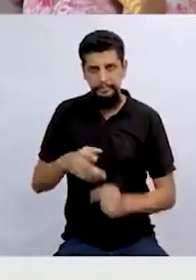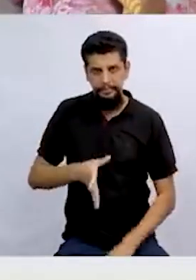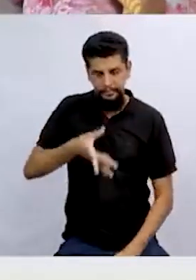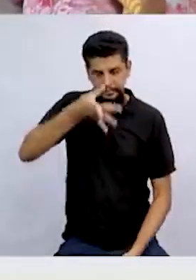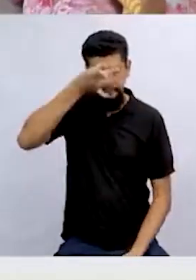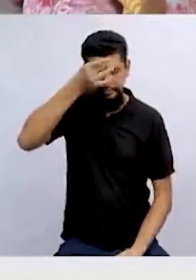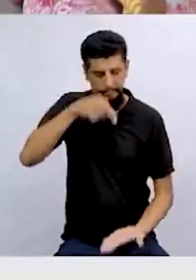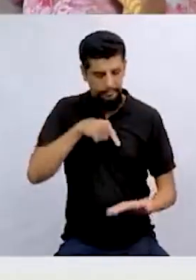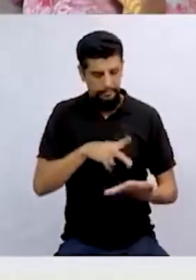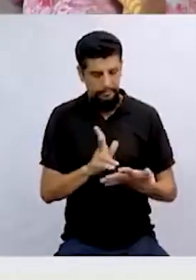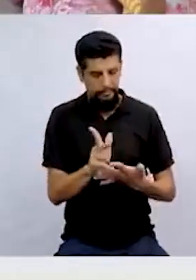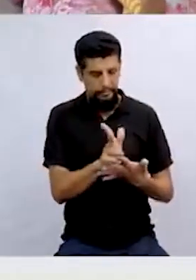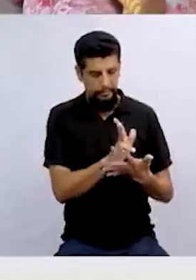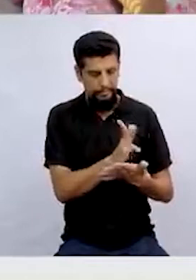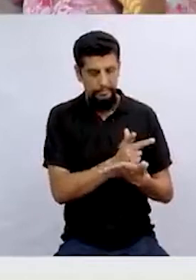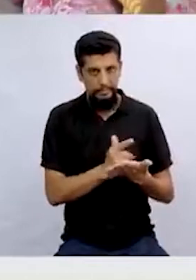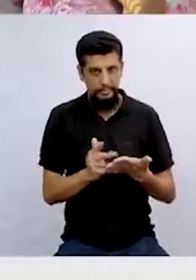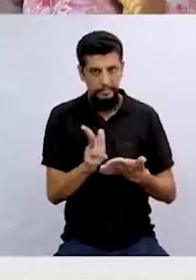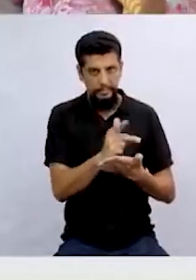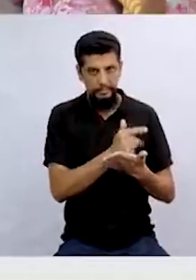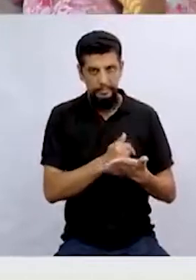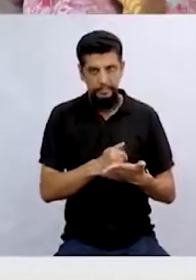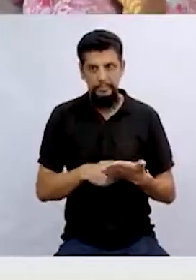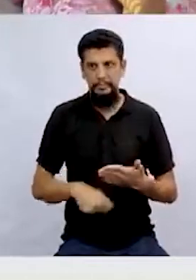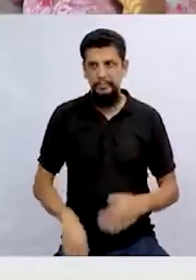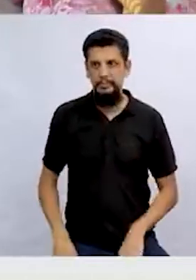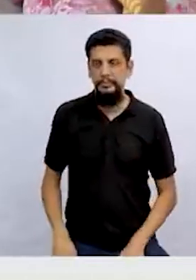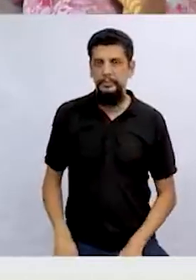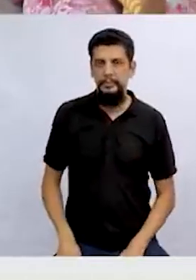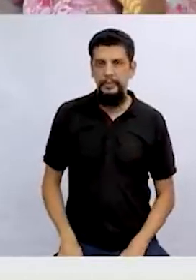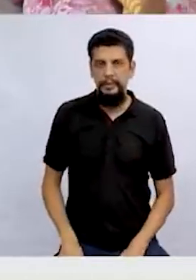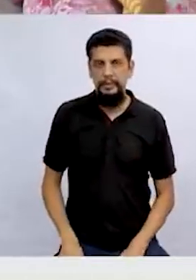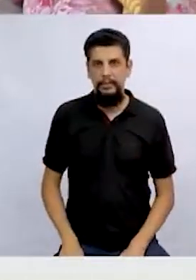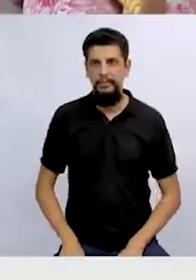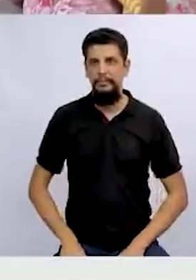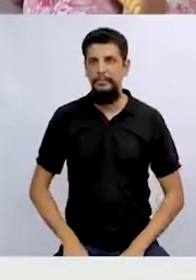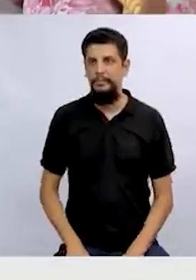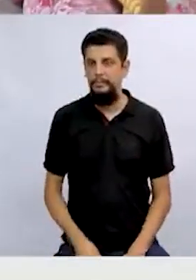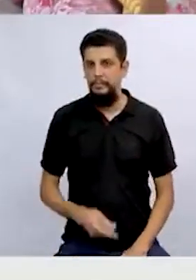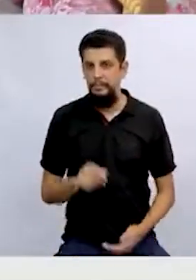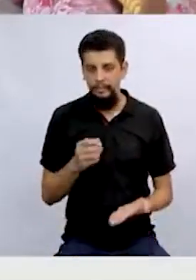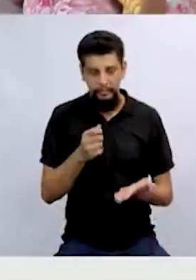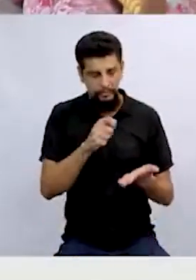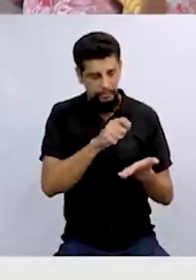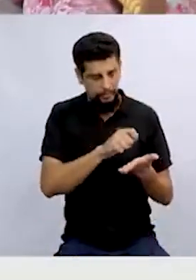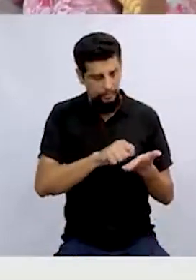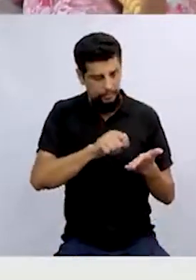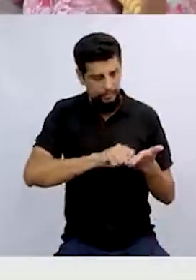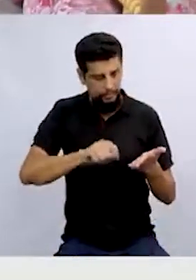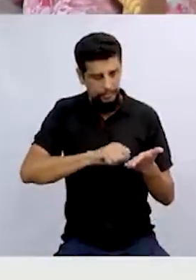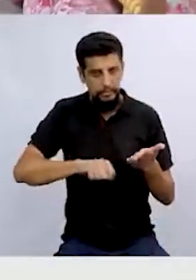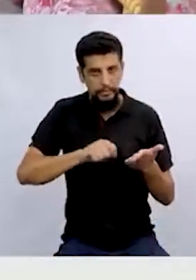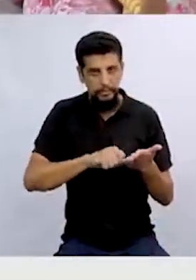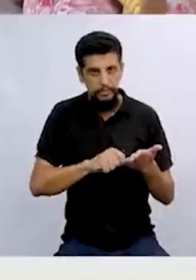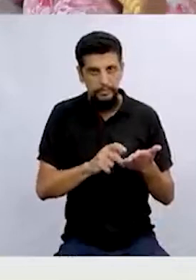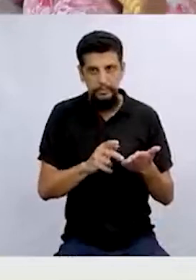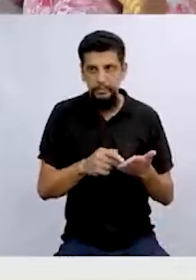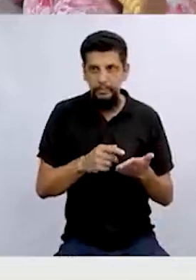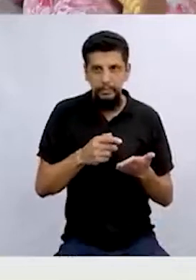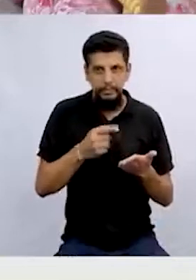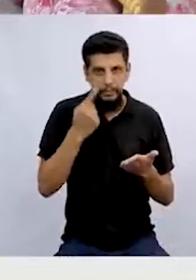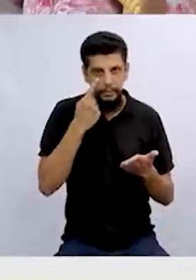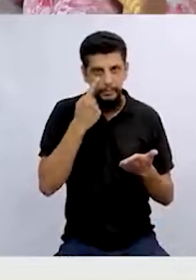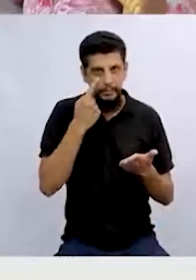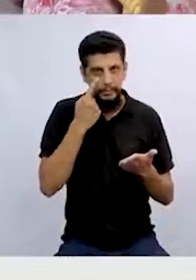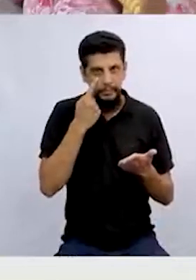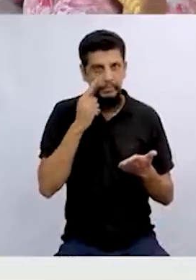nas ilustrações do livro, mas de um jeito diferente. O avacalhadamente, ela colocou até umas manchinhas de vaca